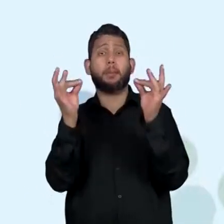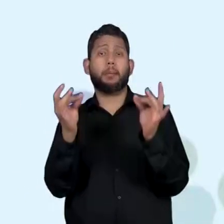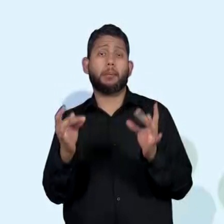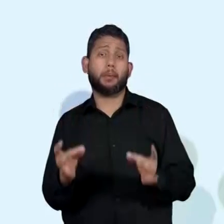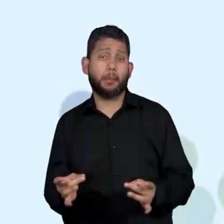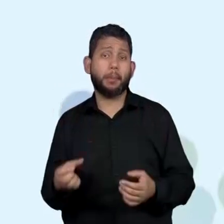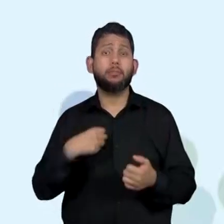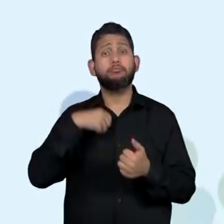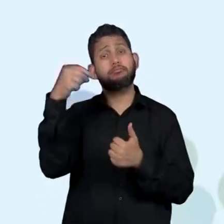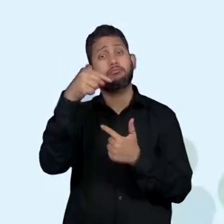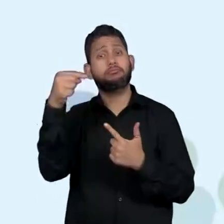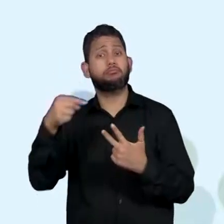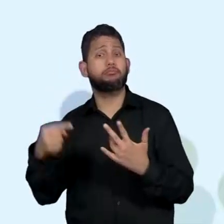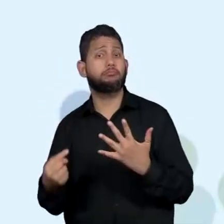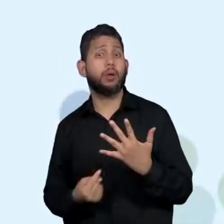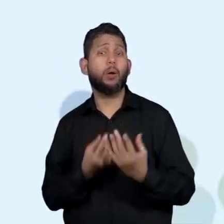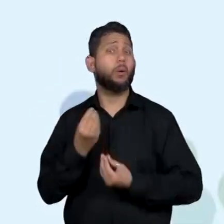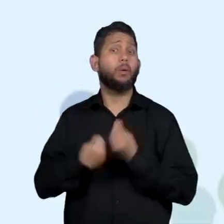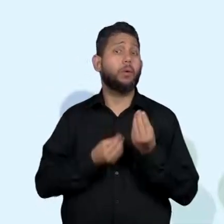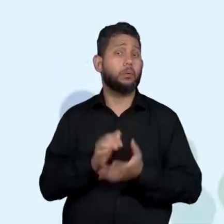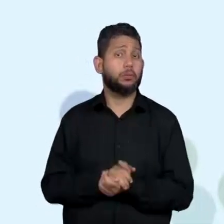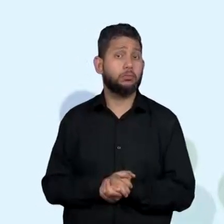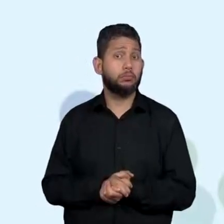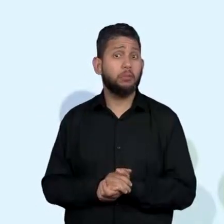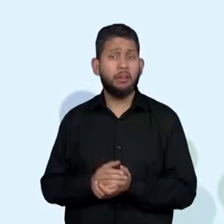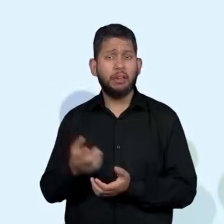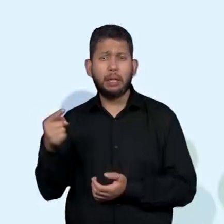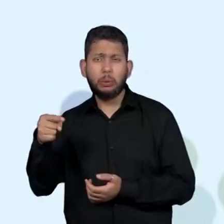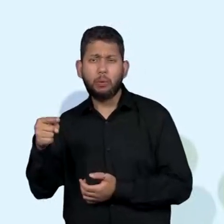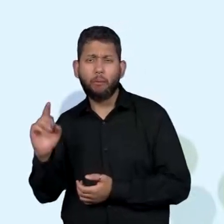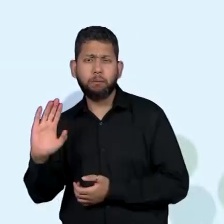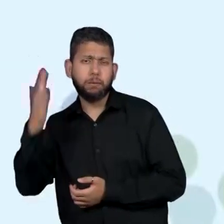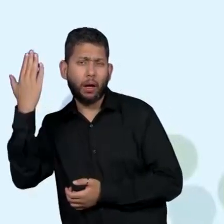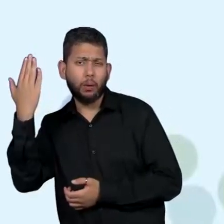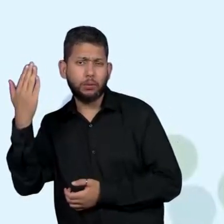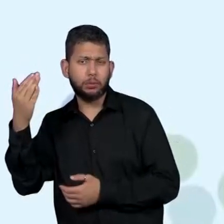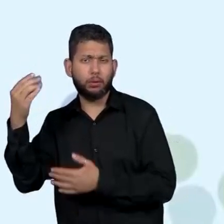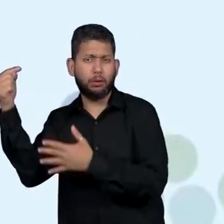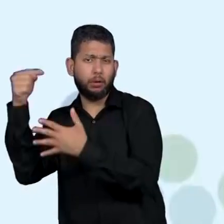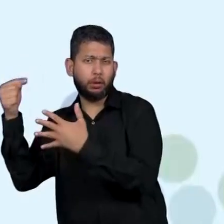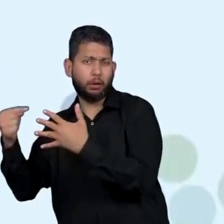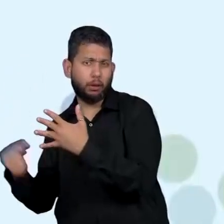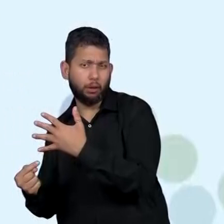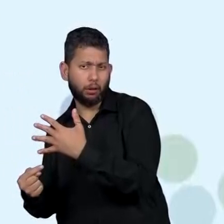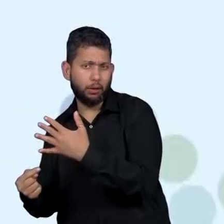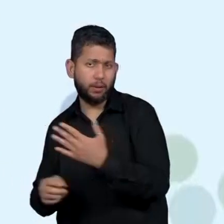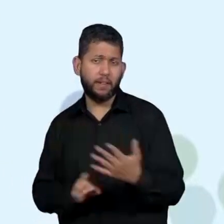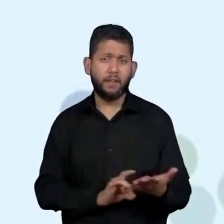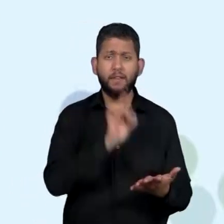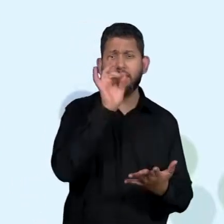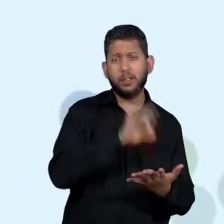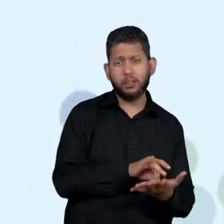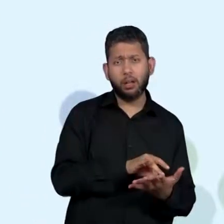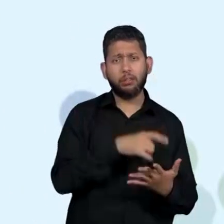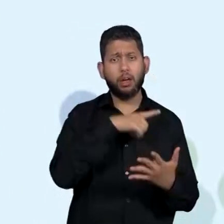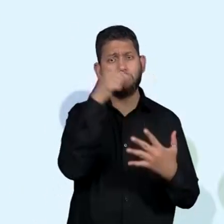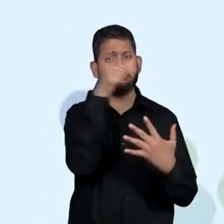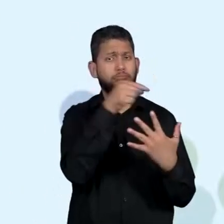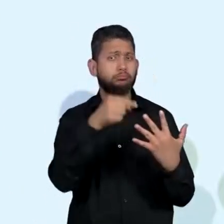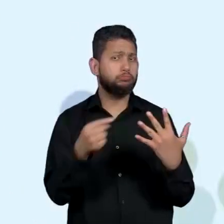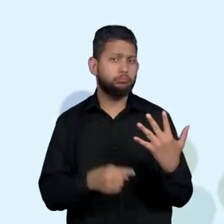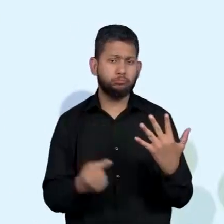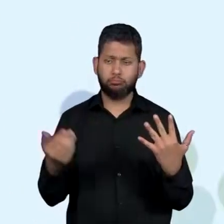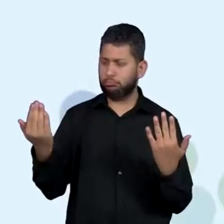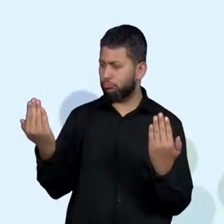denotam uma informação verdadeira ou falsa. Esta é a segunda parte da aula de